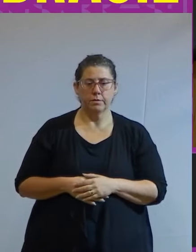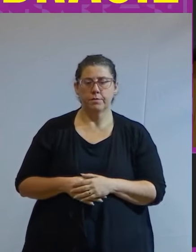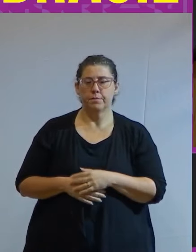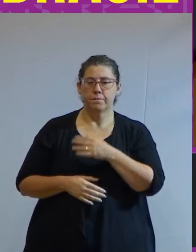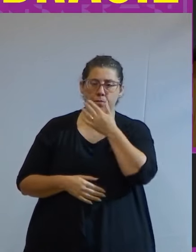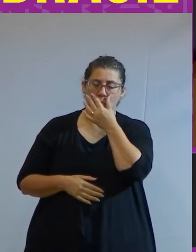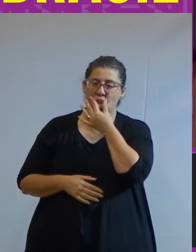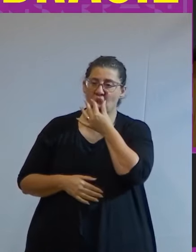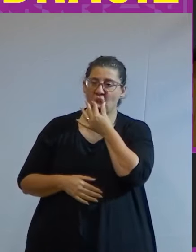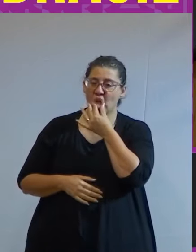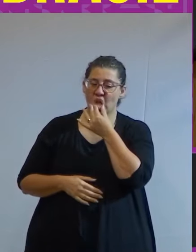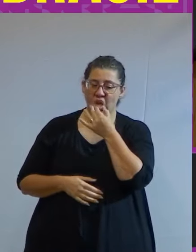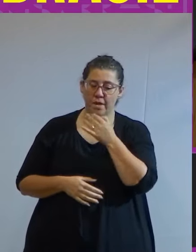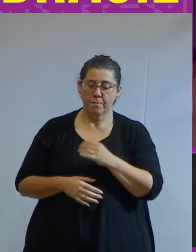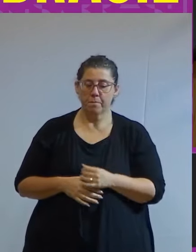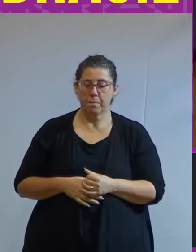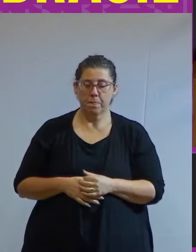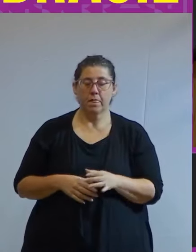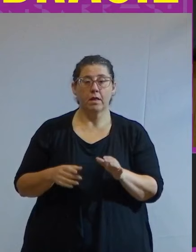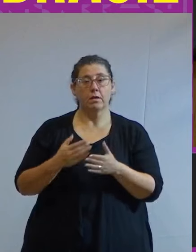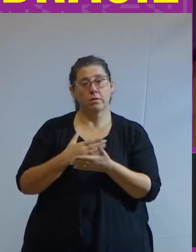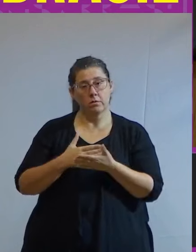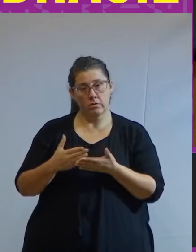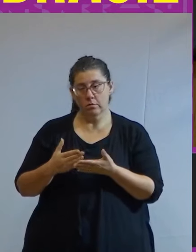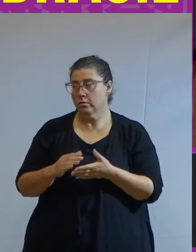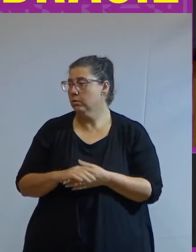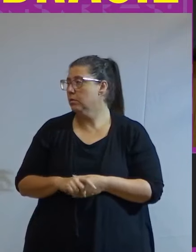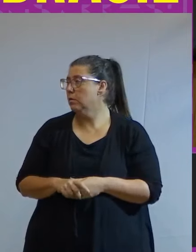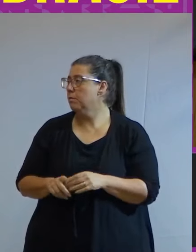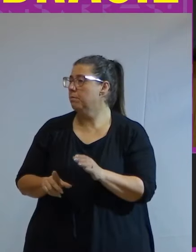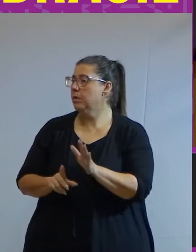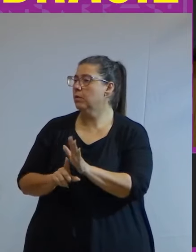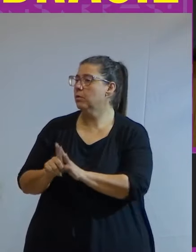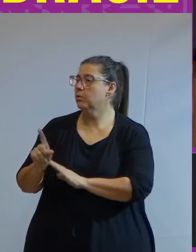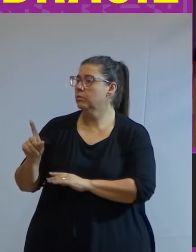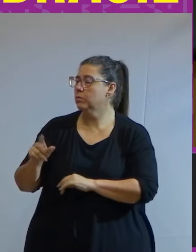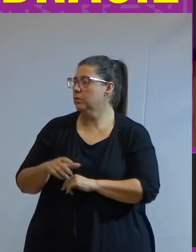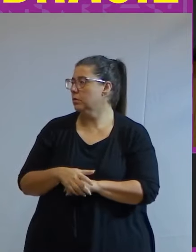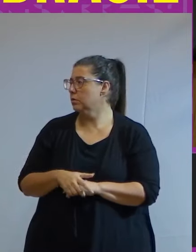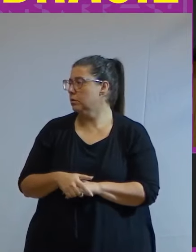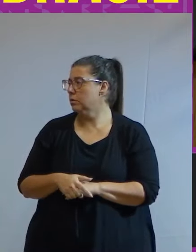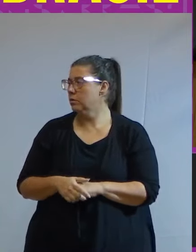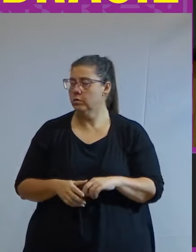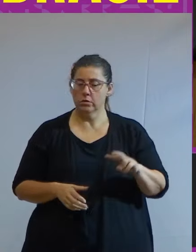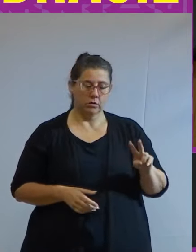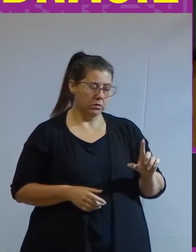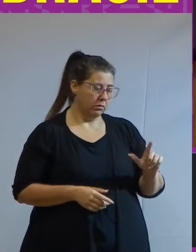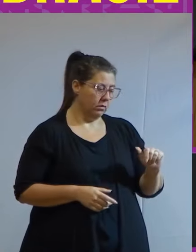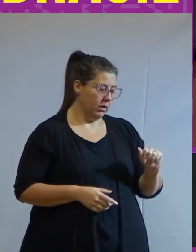agora e começando pela pergunta do Vladimir